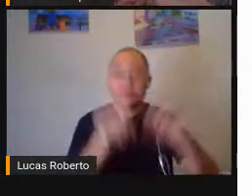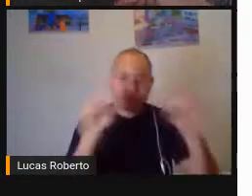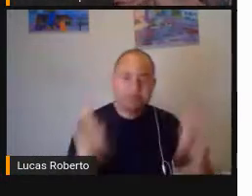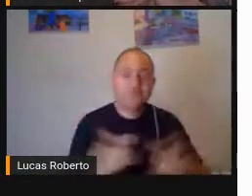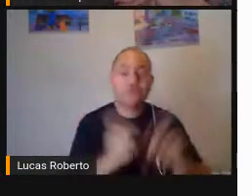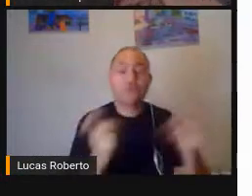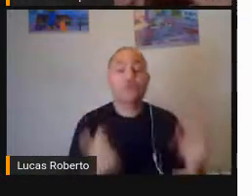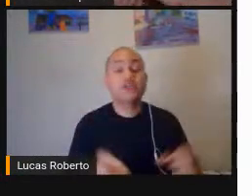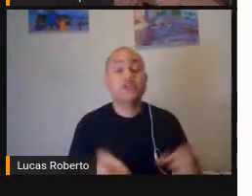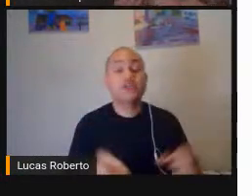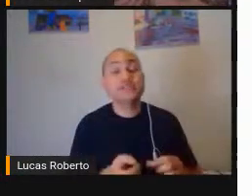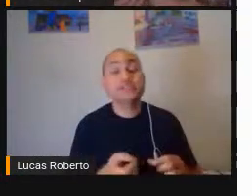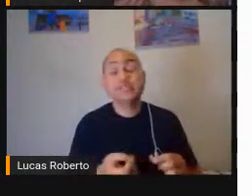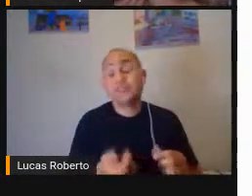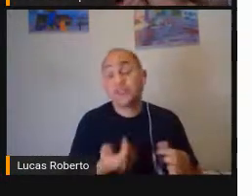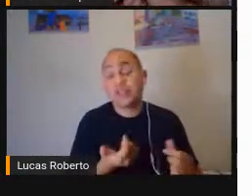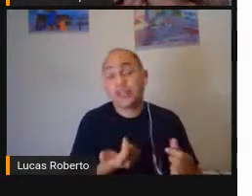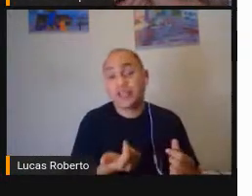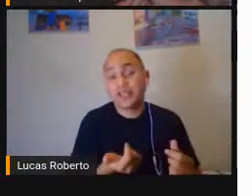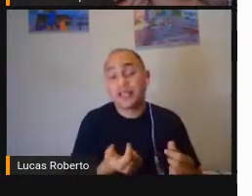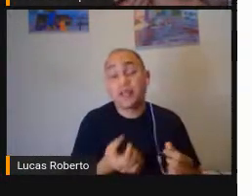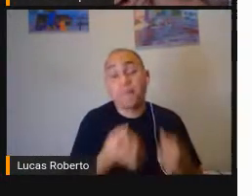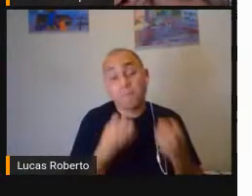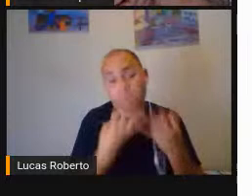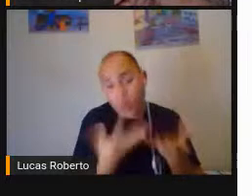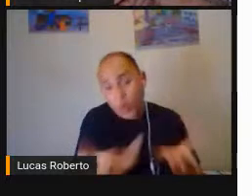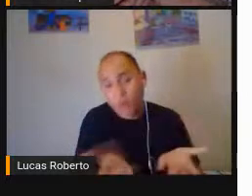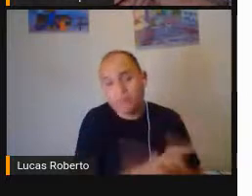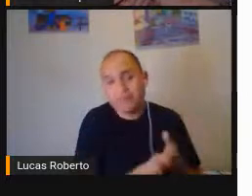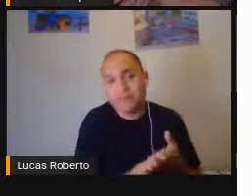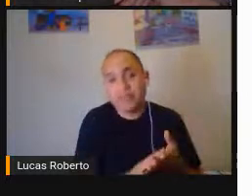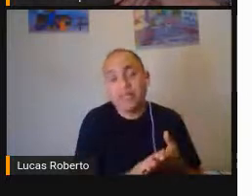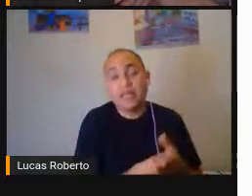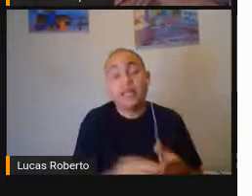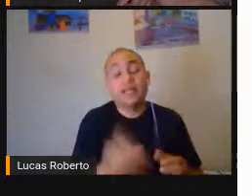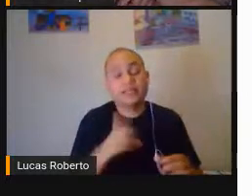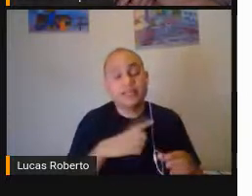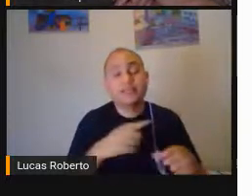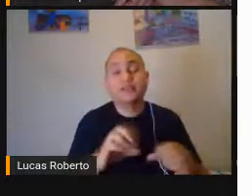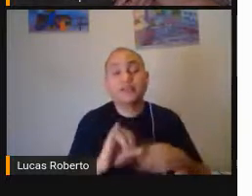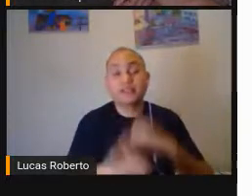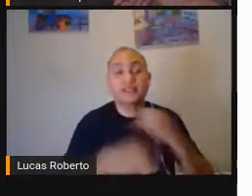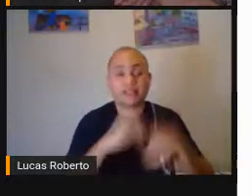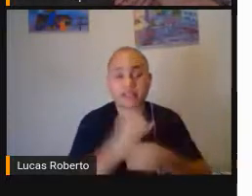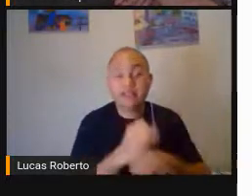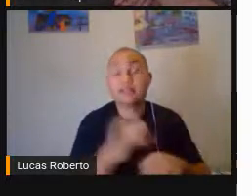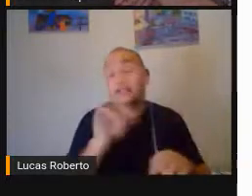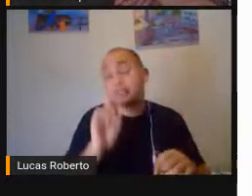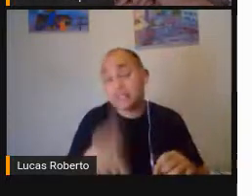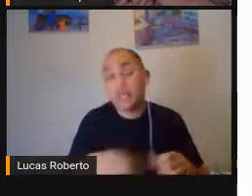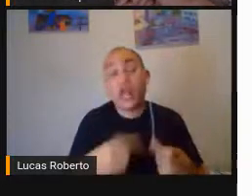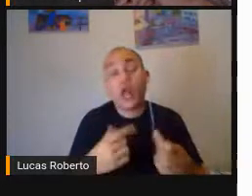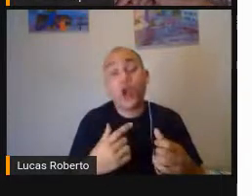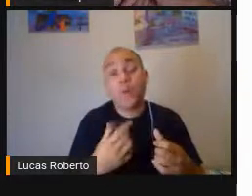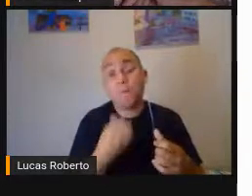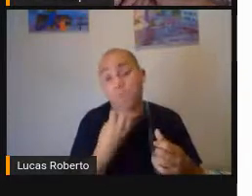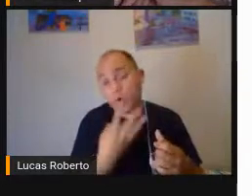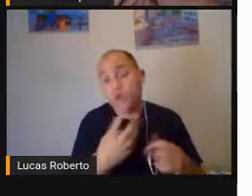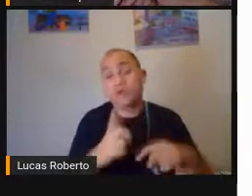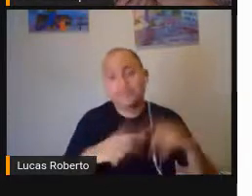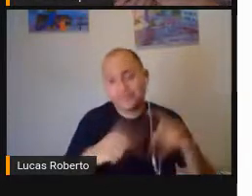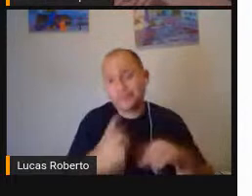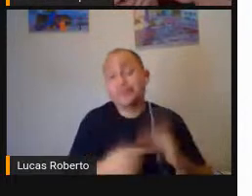Da gente utilizar Para facilitar A participação E a comunicação Dessa criança Né Desse